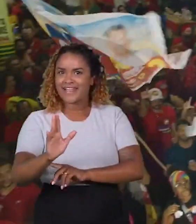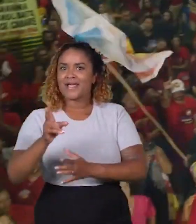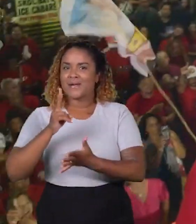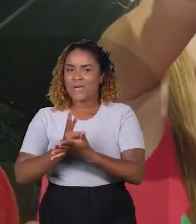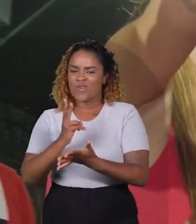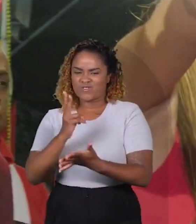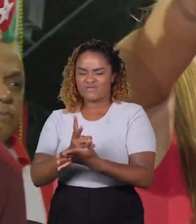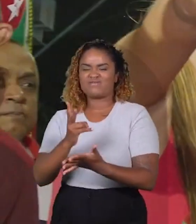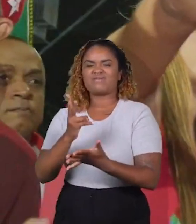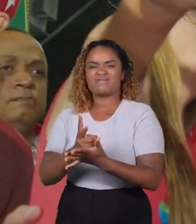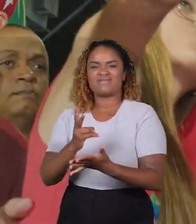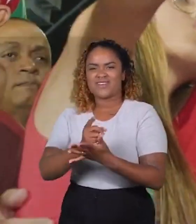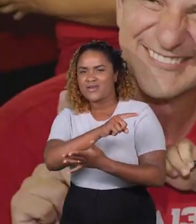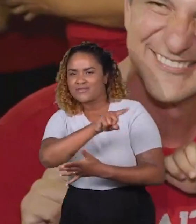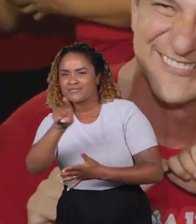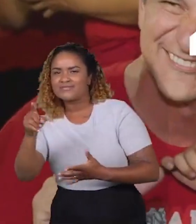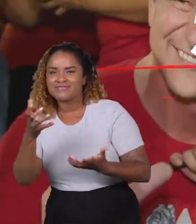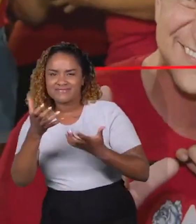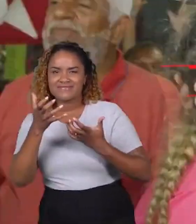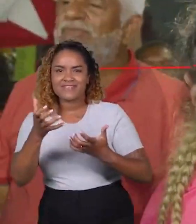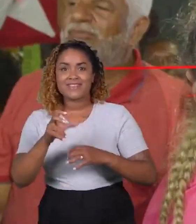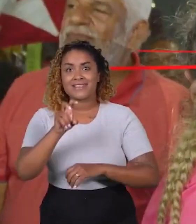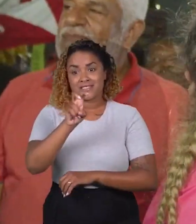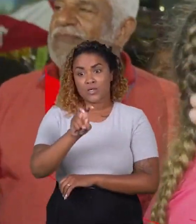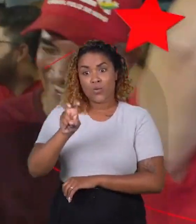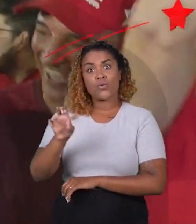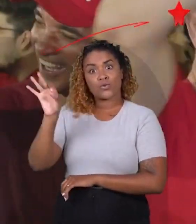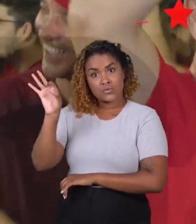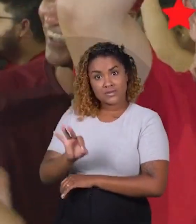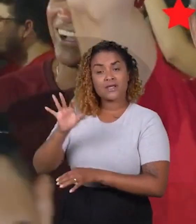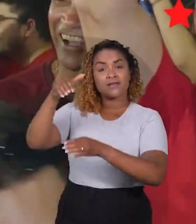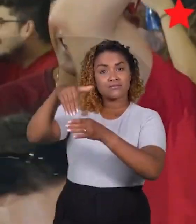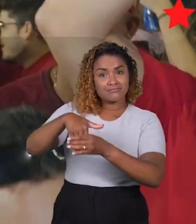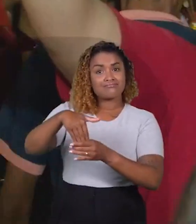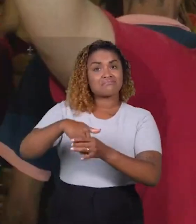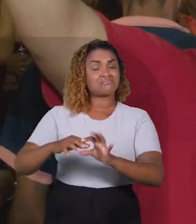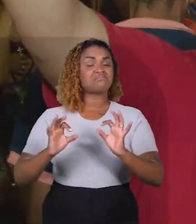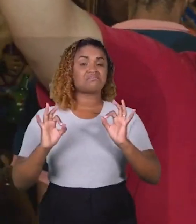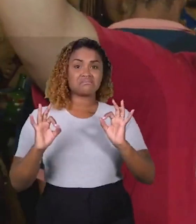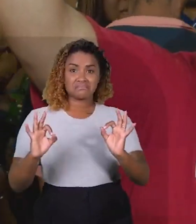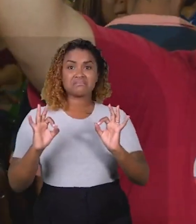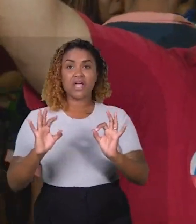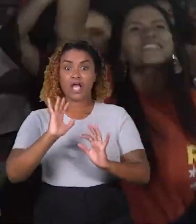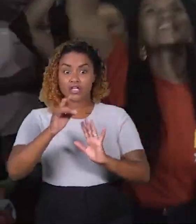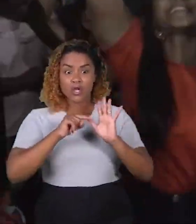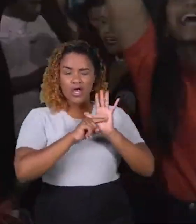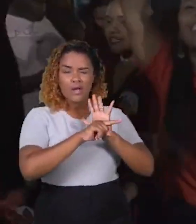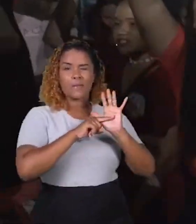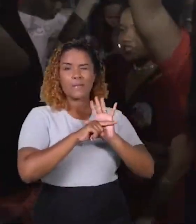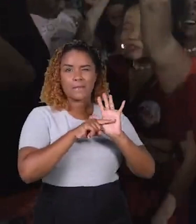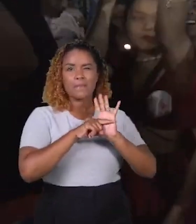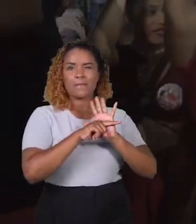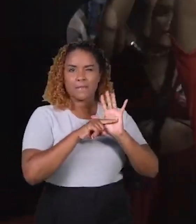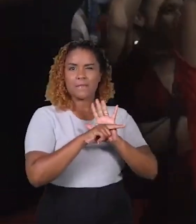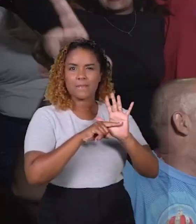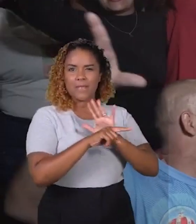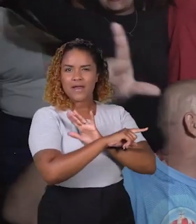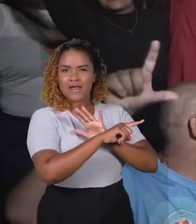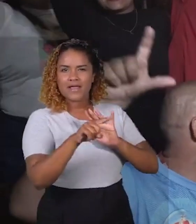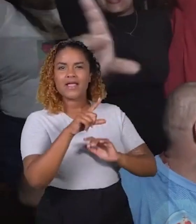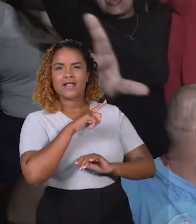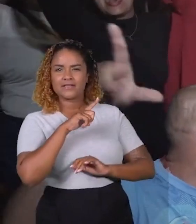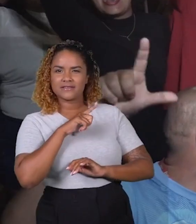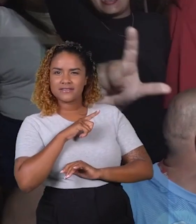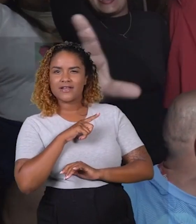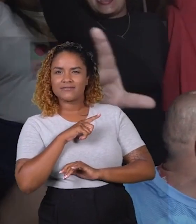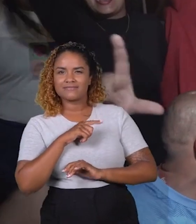turno e mantém a preferência dos sergipanos com 55% dos votos válidos, segundo pesquisa nacional, feita